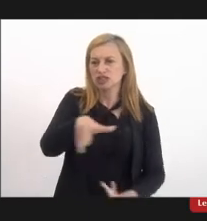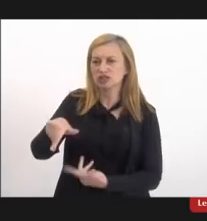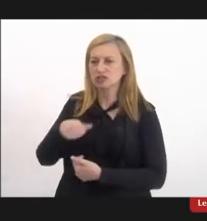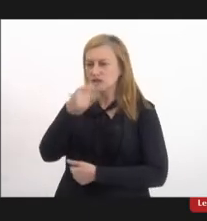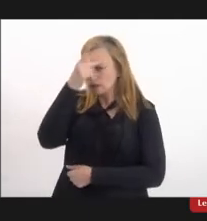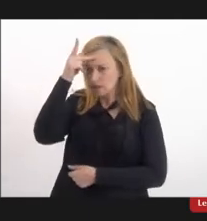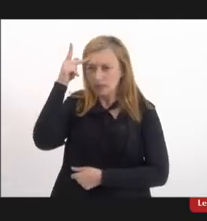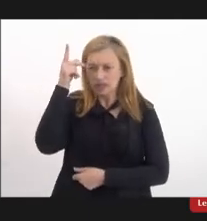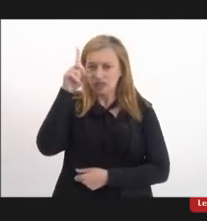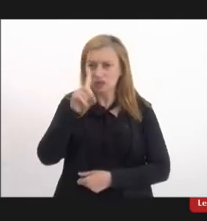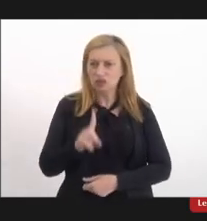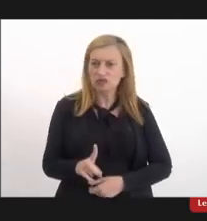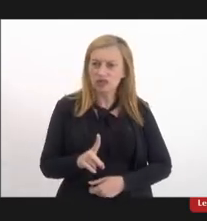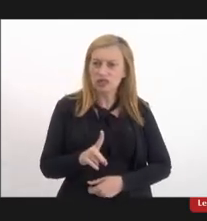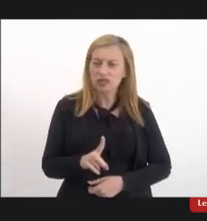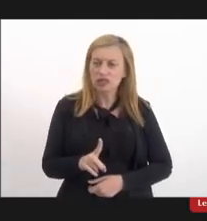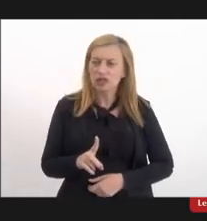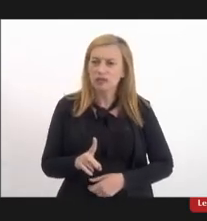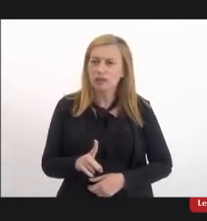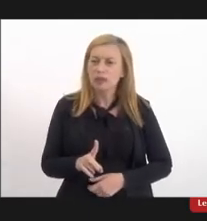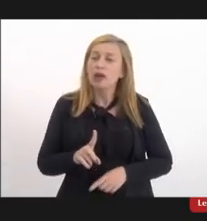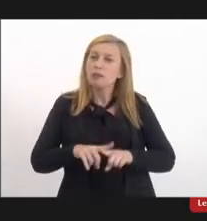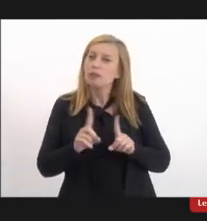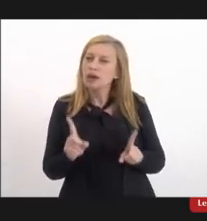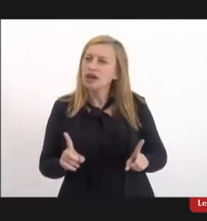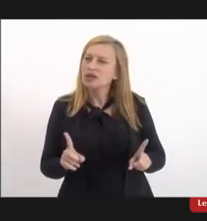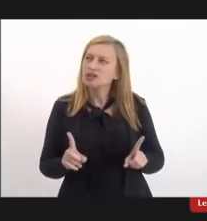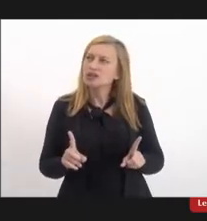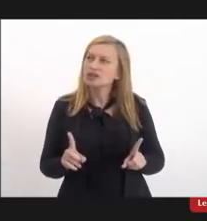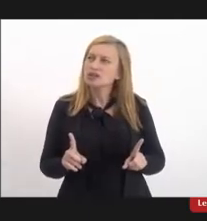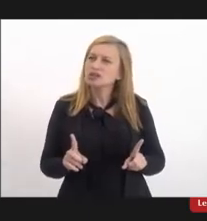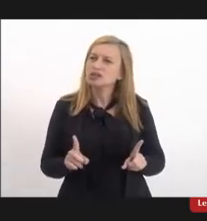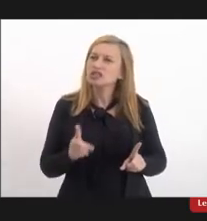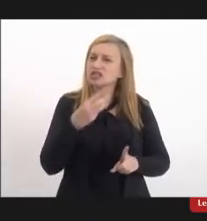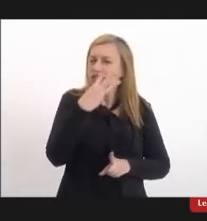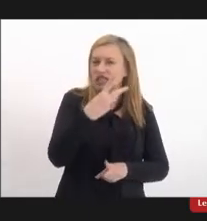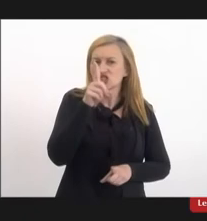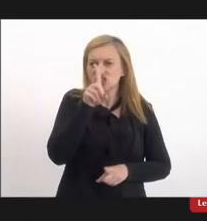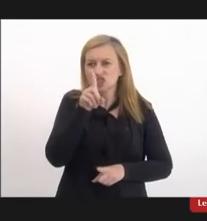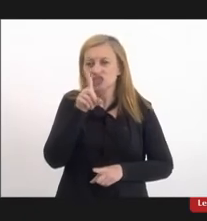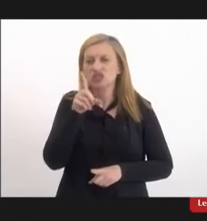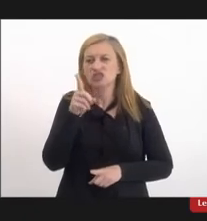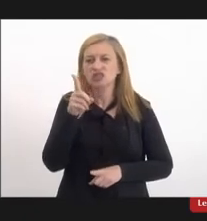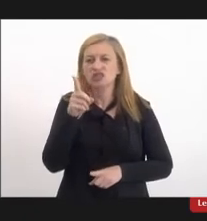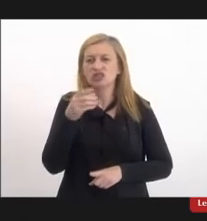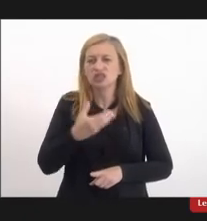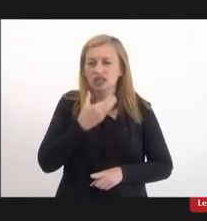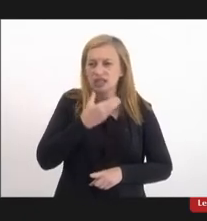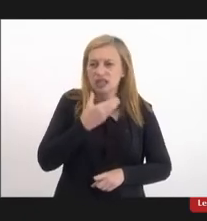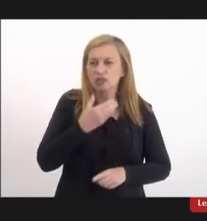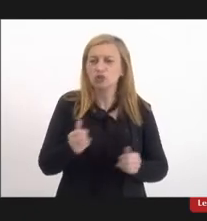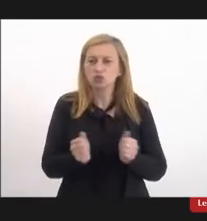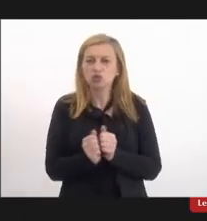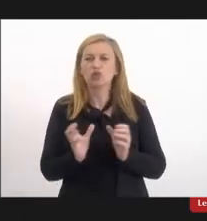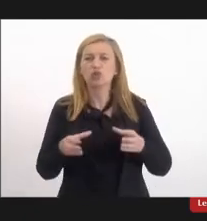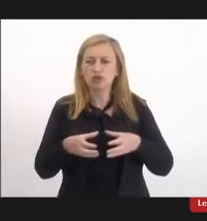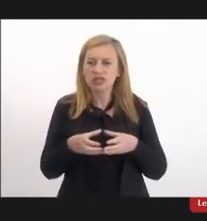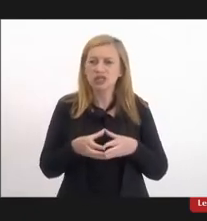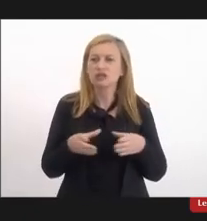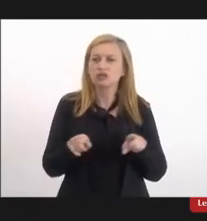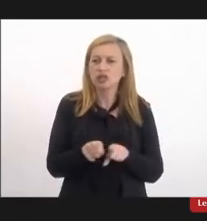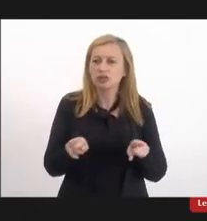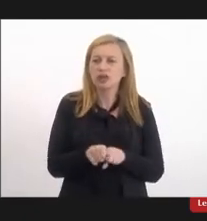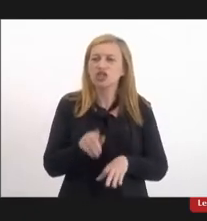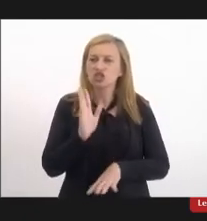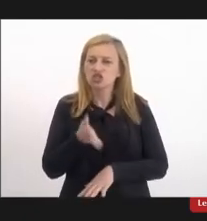com deficiência, mas que nesse 3 de dezembro, e aí com a comissão também, né, já que